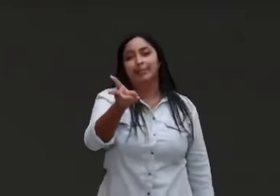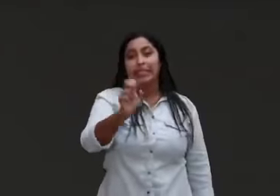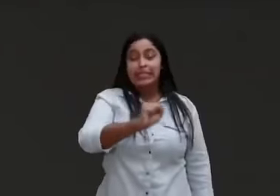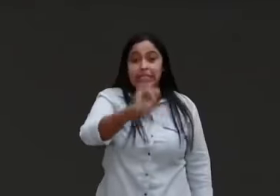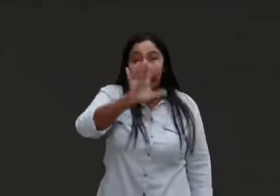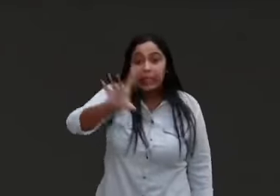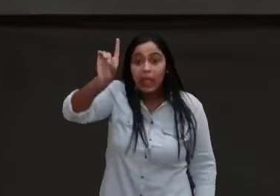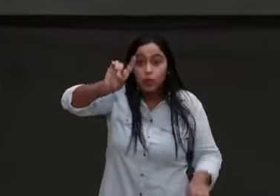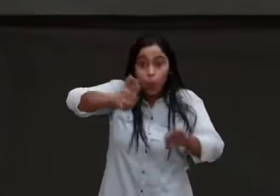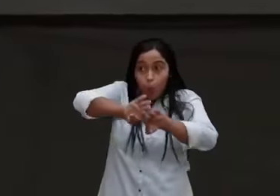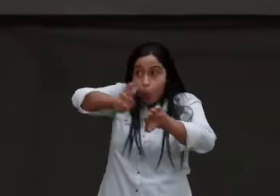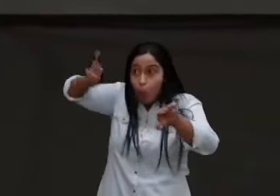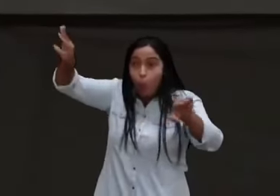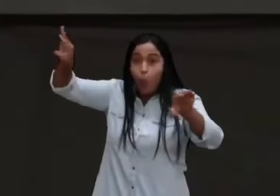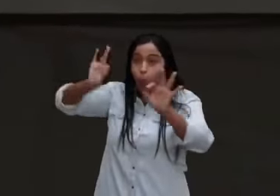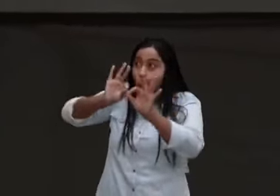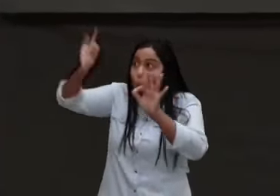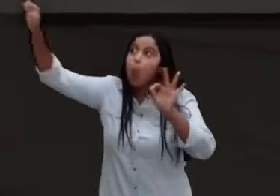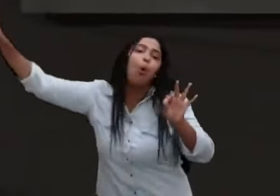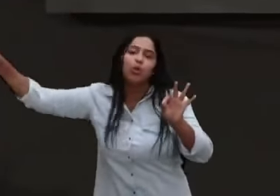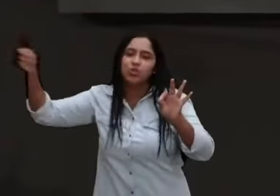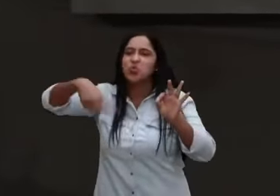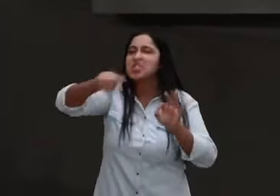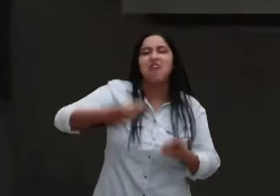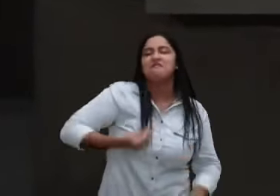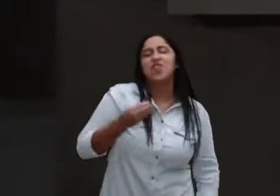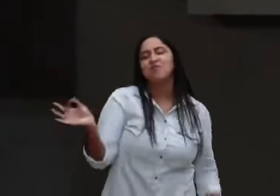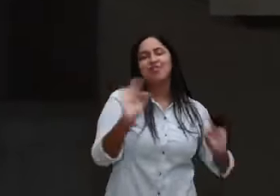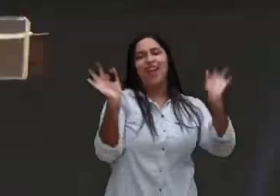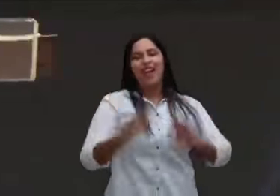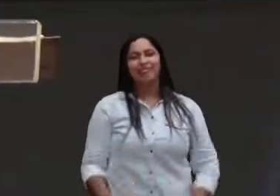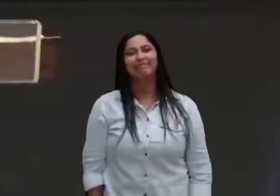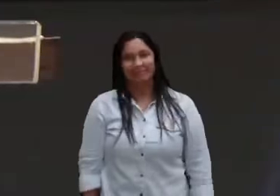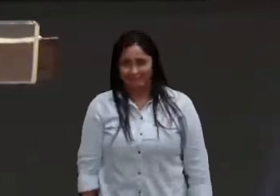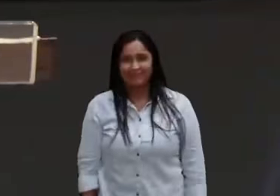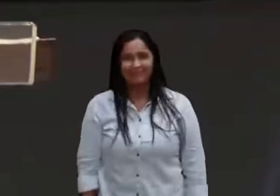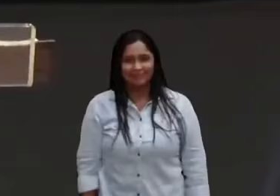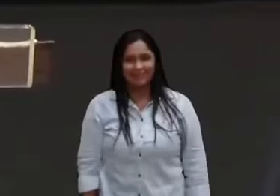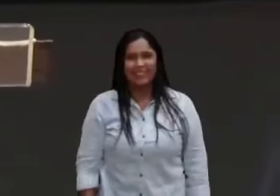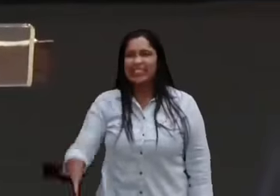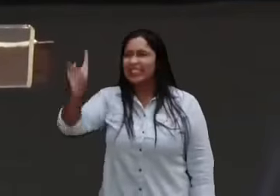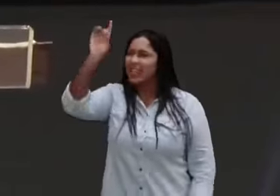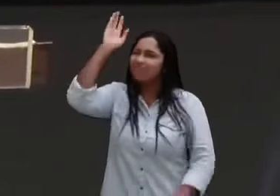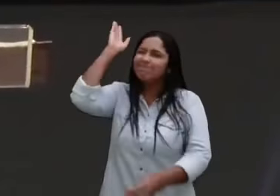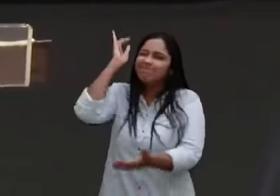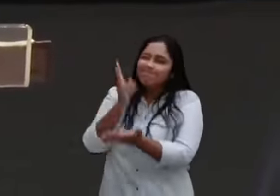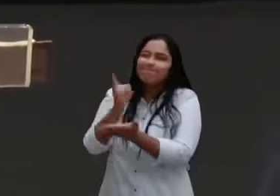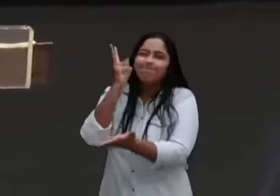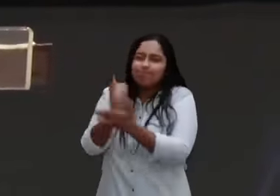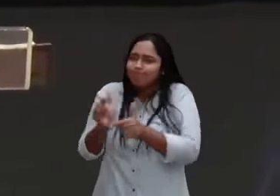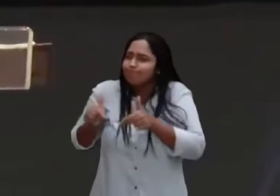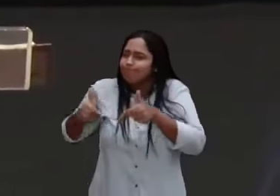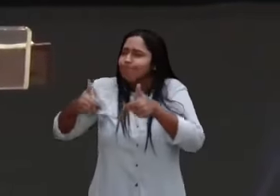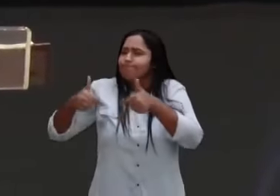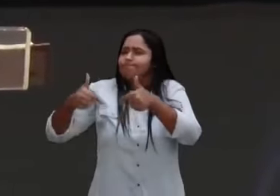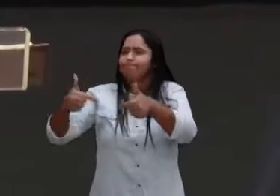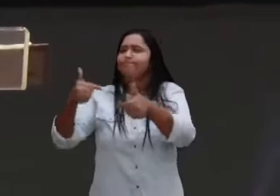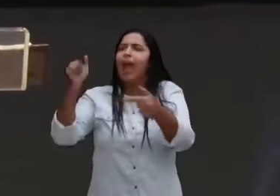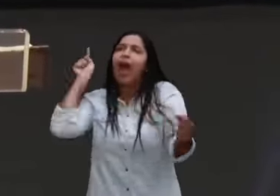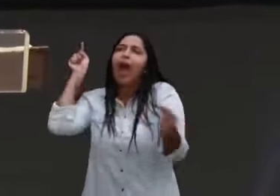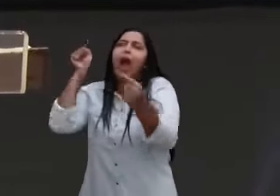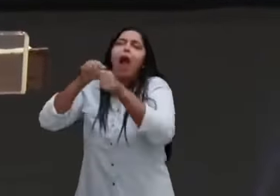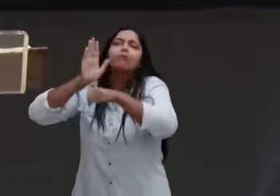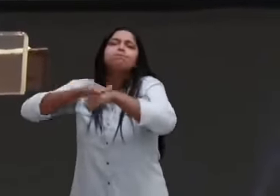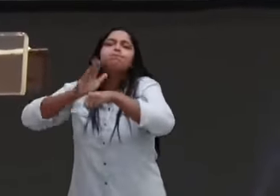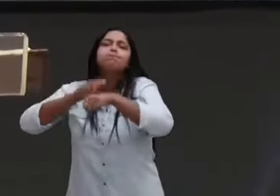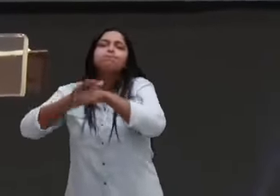Deus trabalhou em todas essas coisas, e conspirou a favor do propósito dele, para que no meio